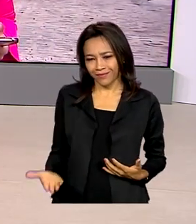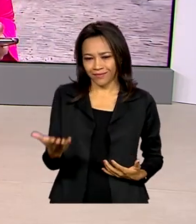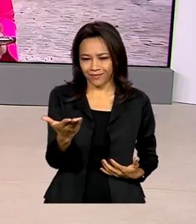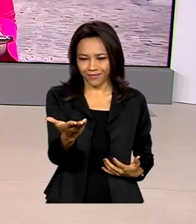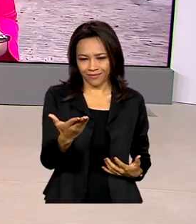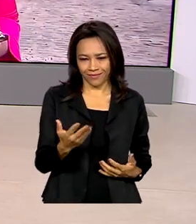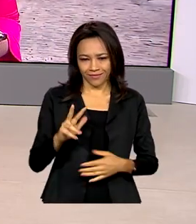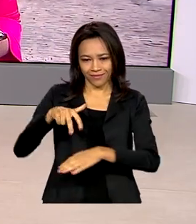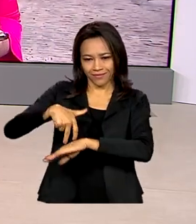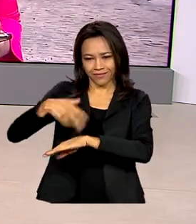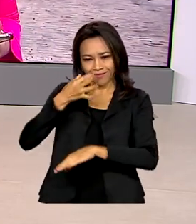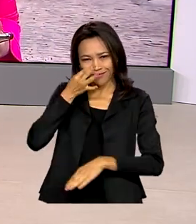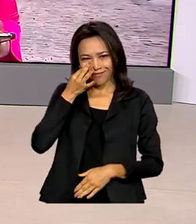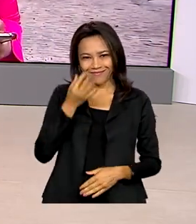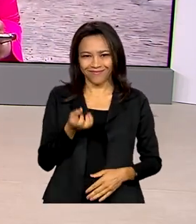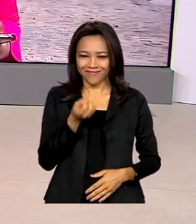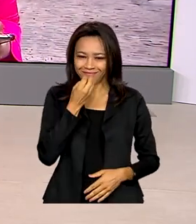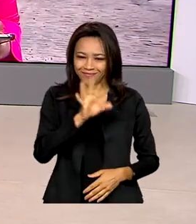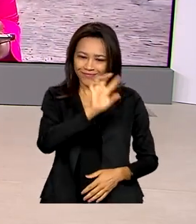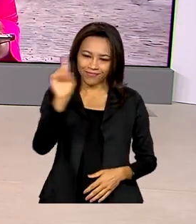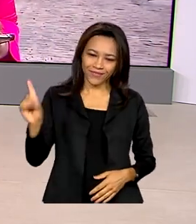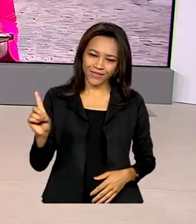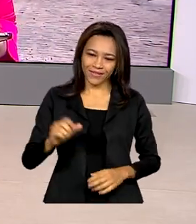Gonçalves. Bom dia, Jéssica.